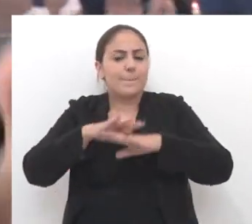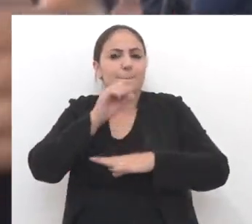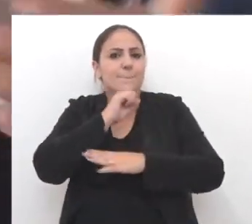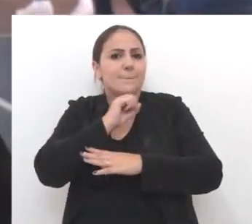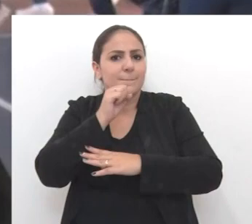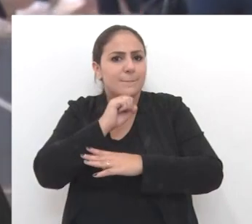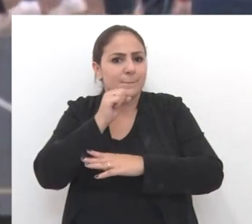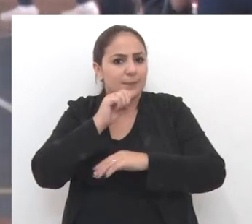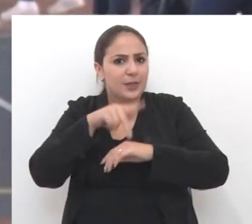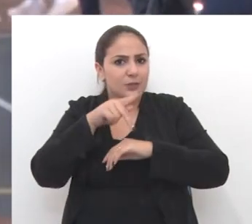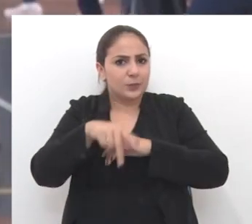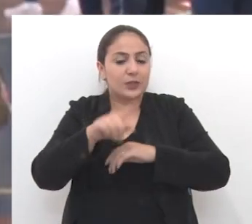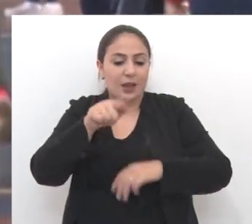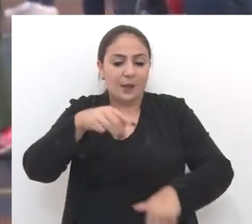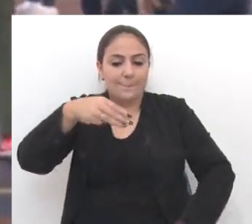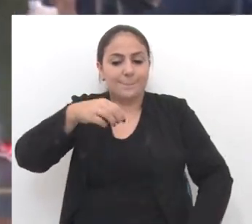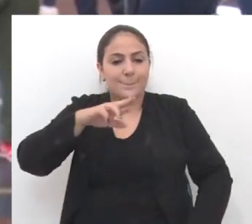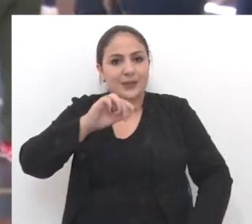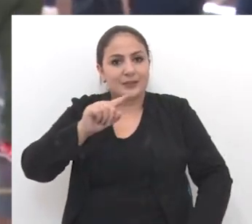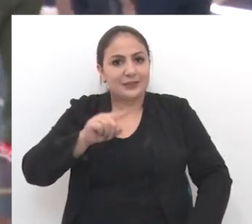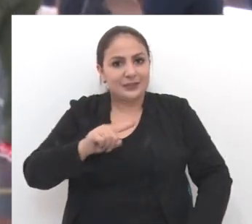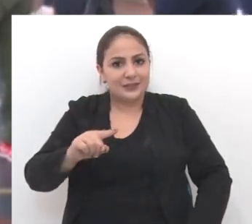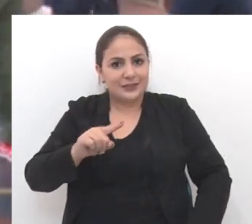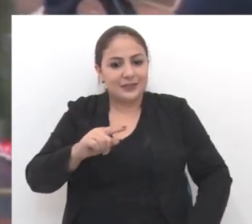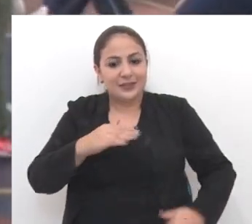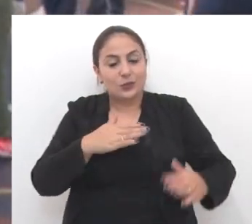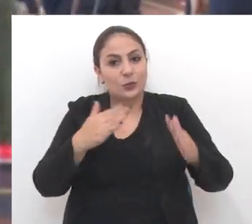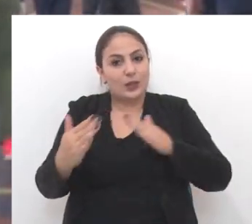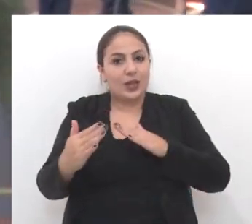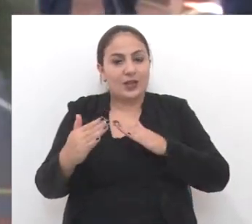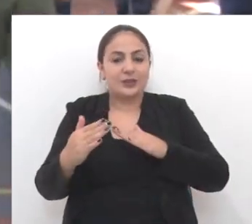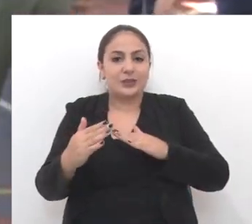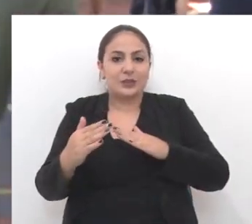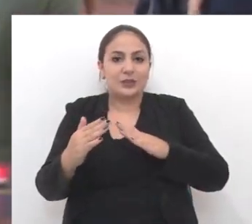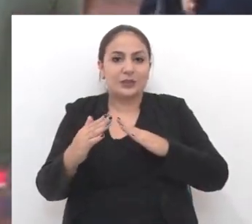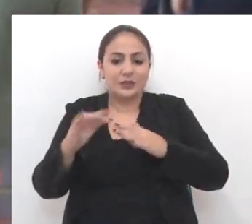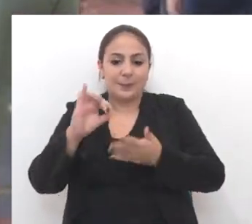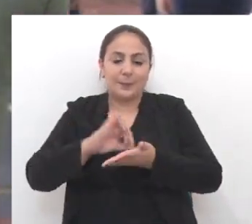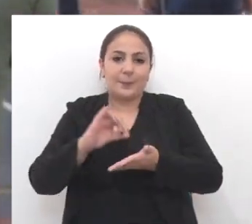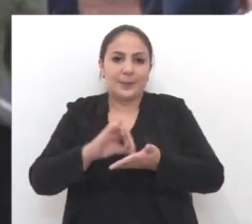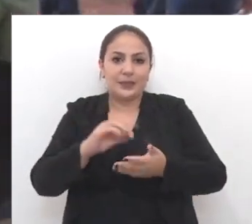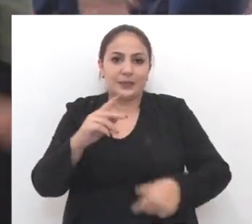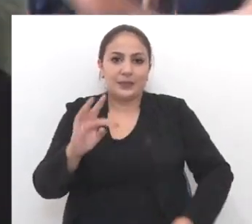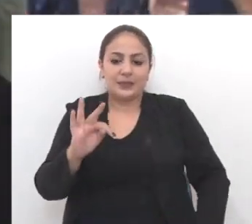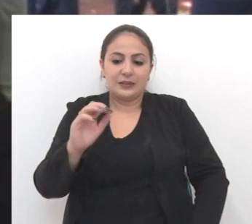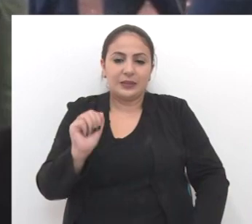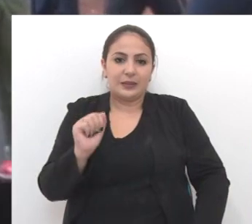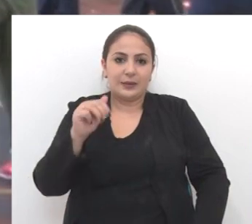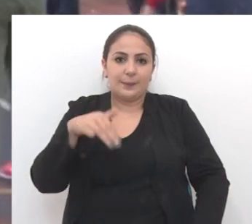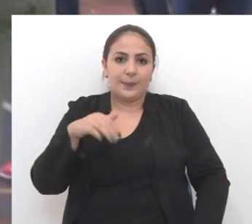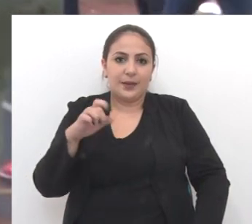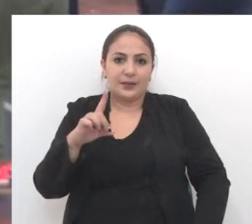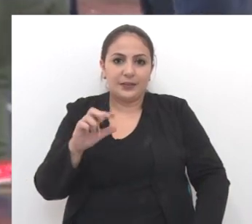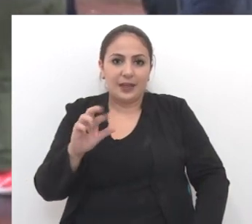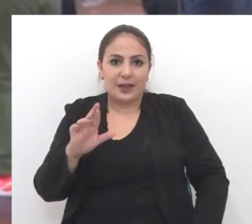mais antiga de Passo Fundo, que é a Matriz, que fica aqui ao lado da Praça Tamandaré. Então, todos esses